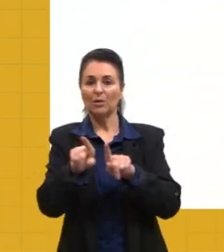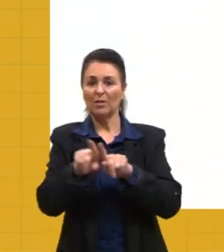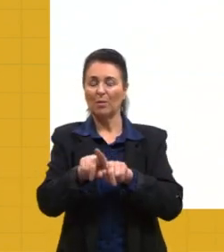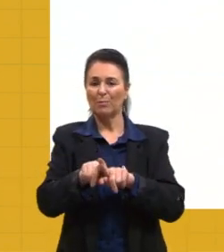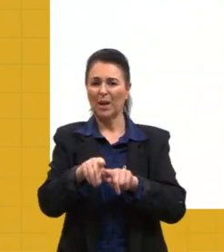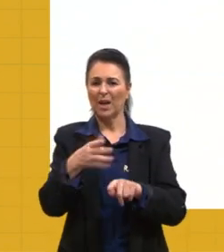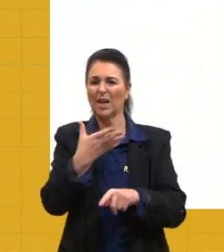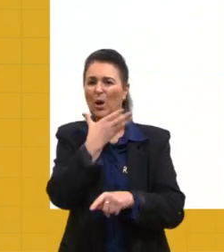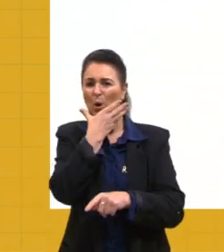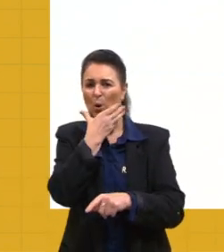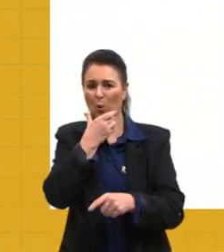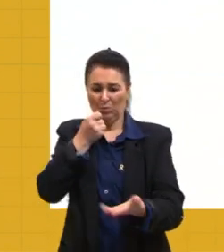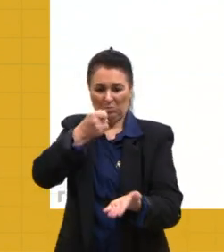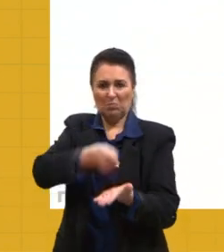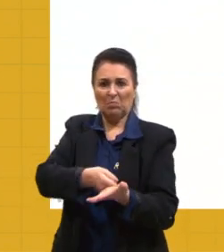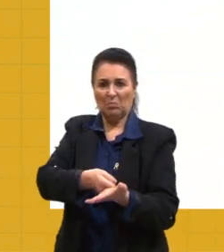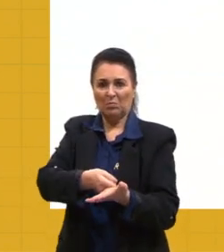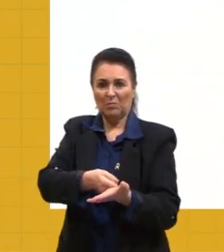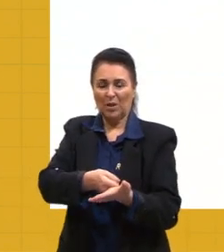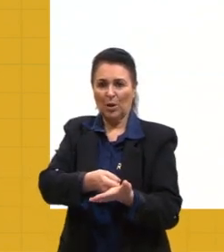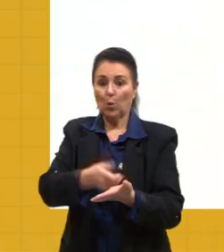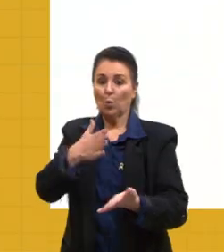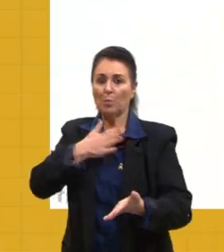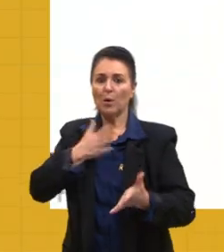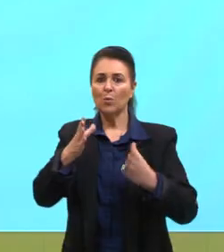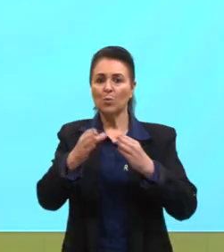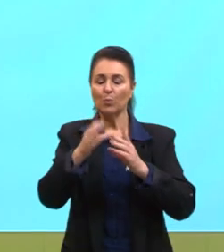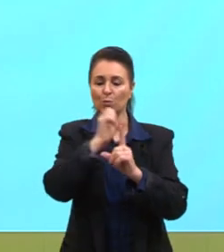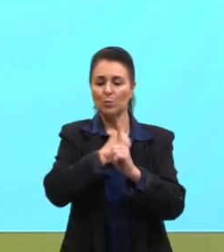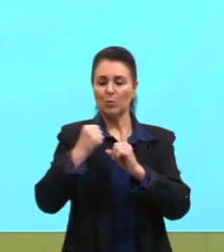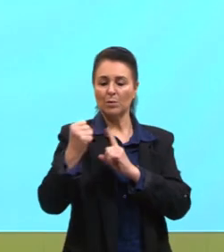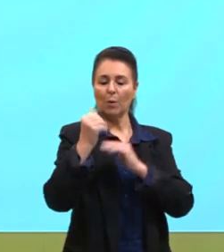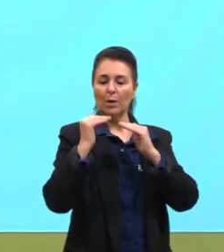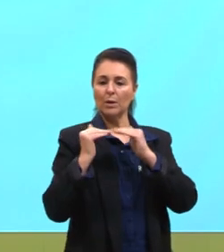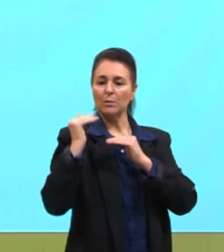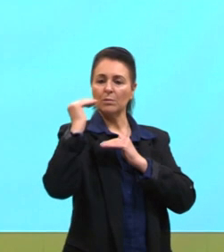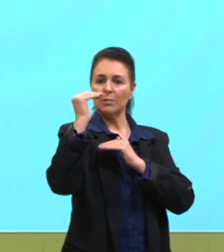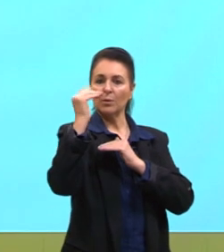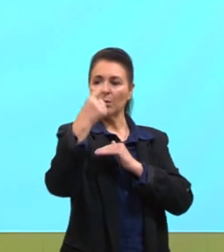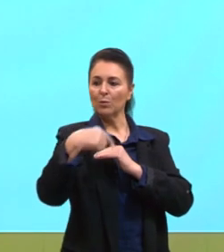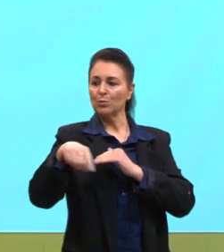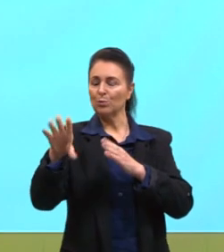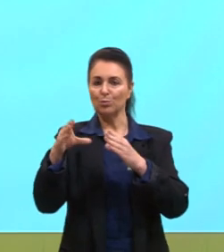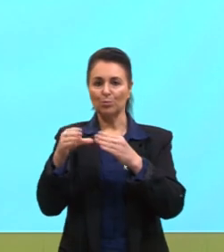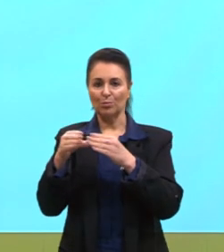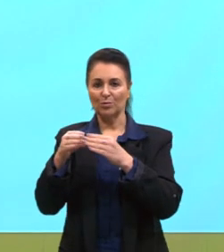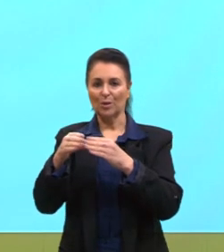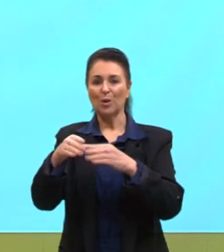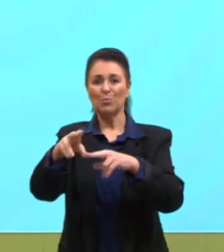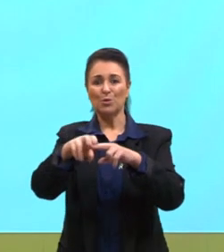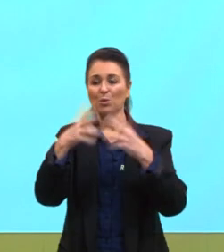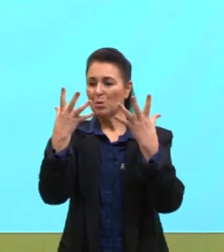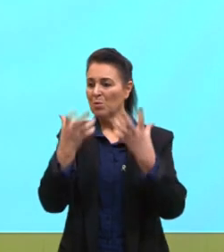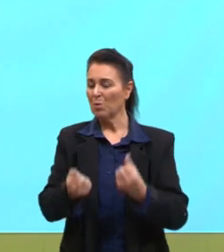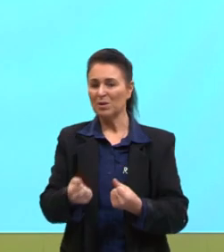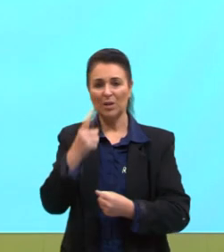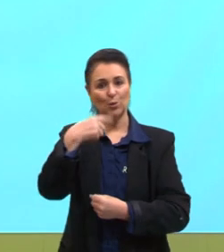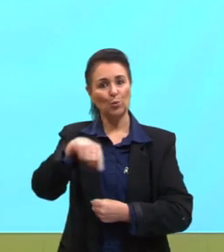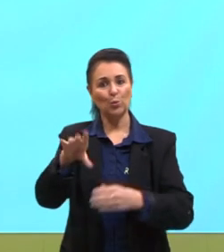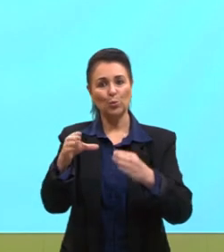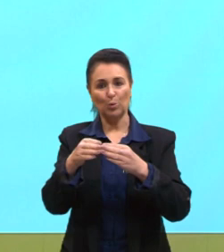de xenofobia, em que o meu grupo social é superior aos demais. Então, se achar essa questão